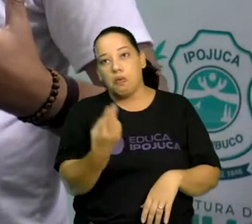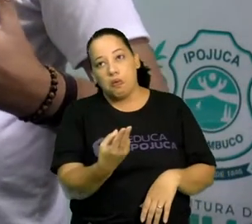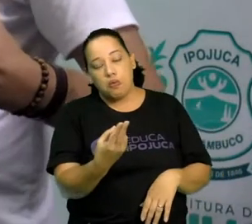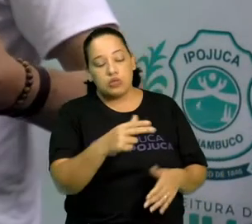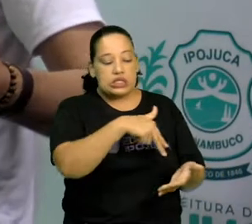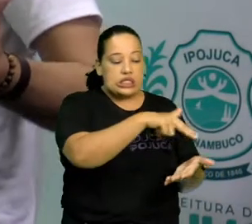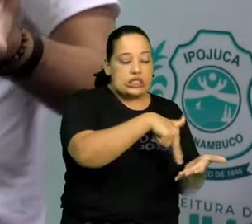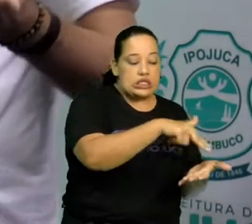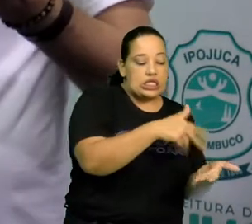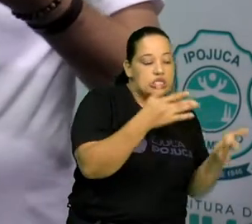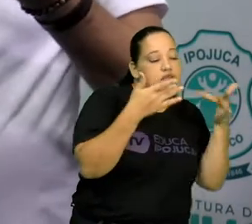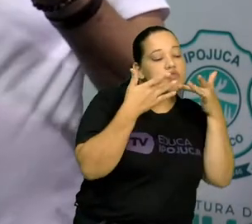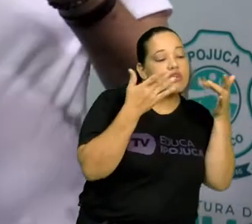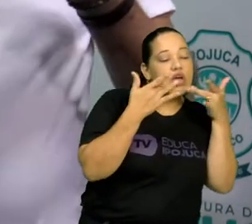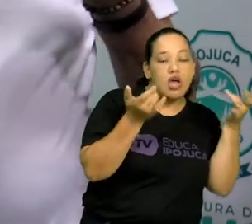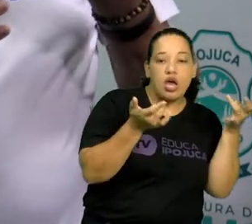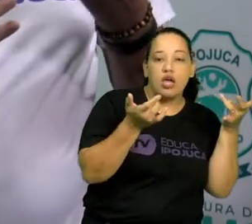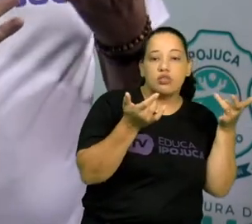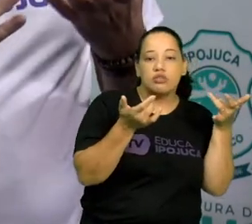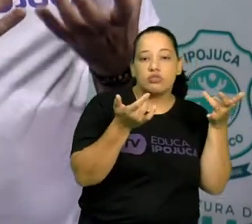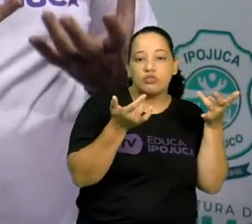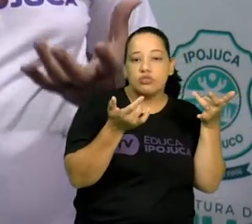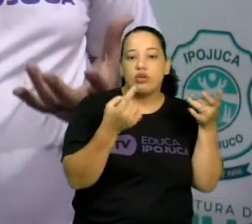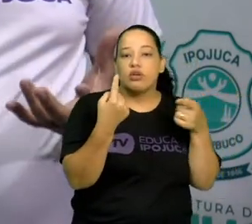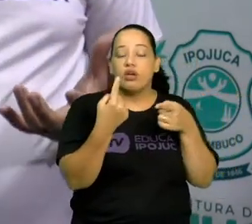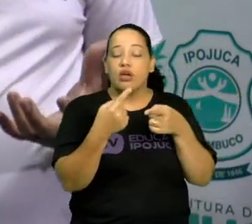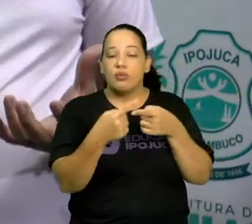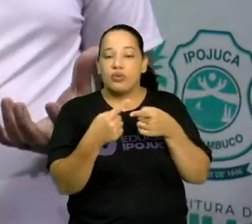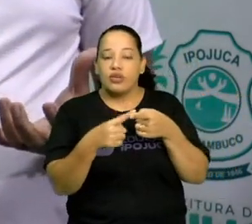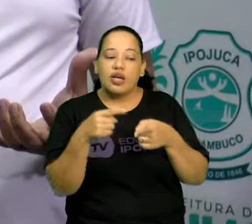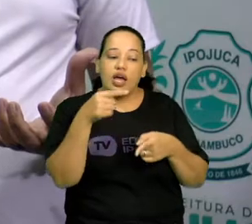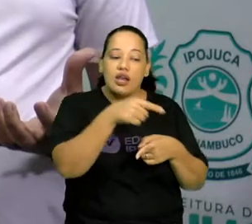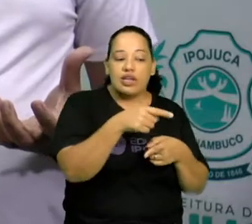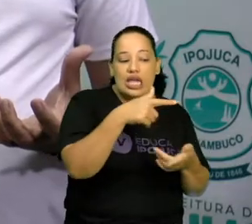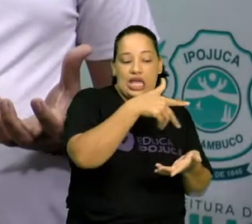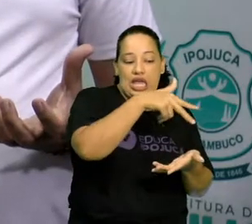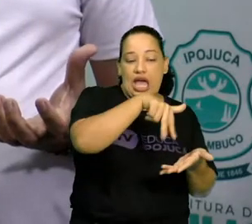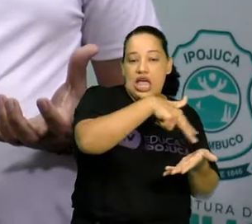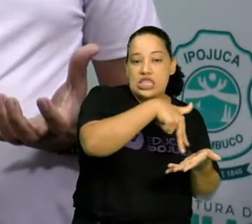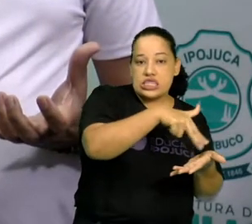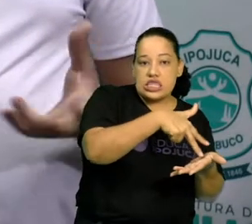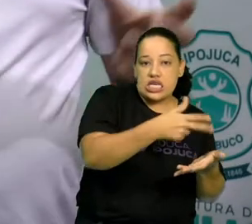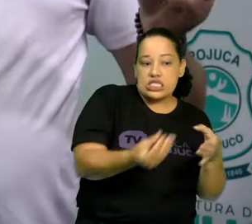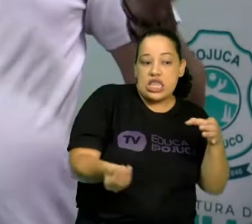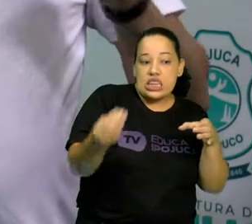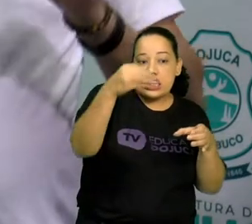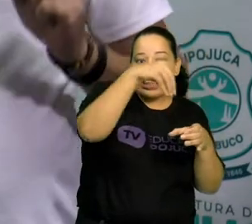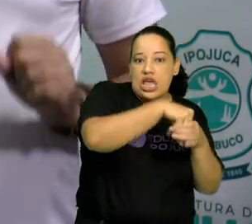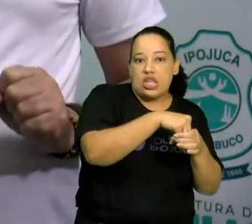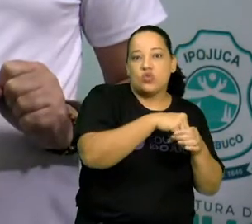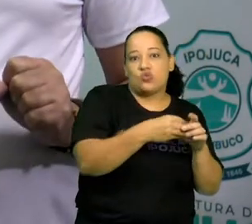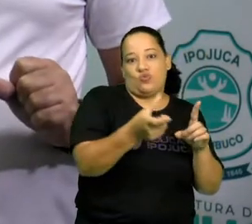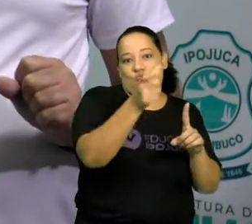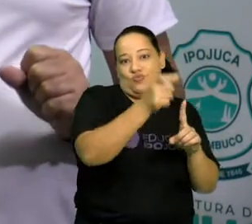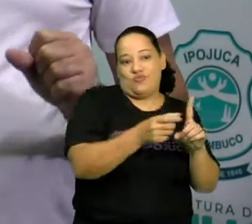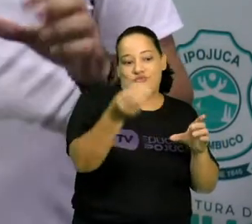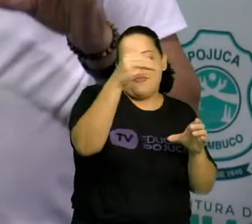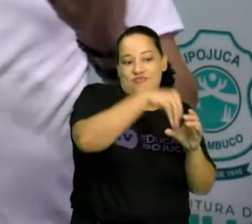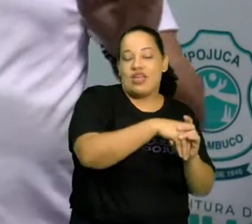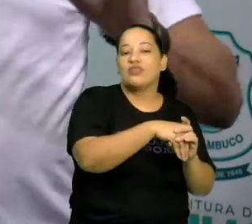onde a dança está dentro da interpretação do personagem. Porque no musical,